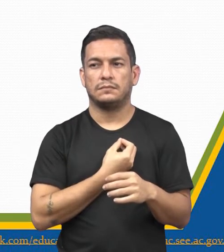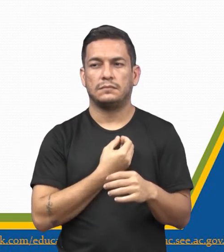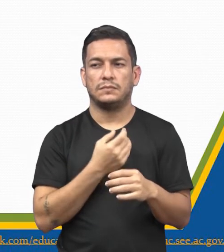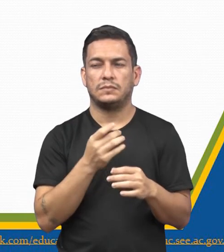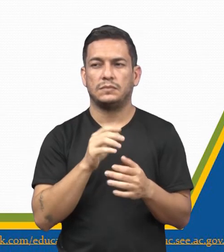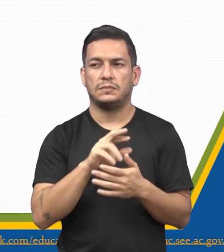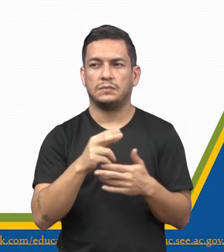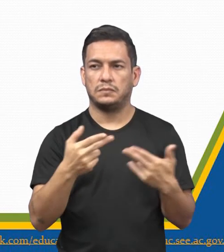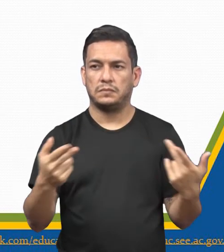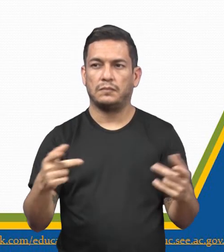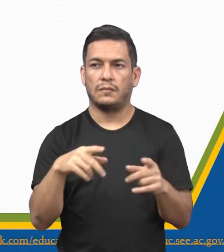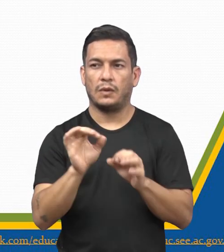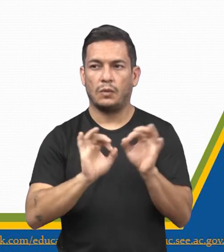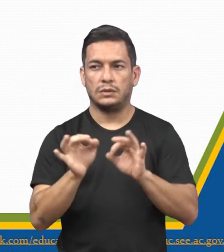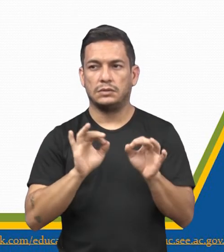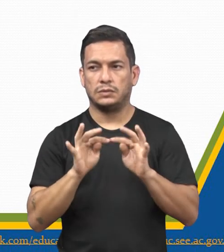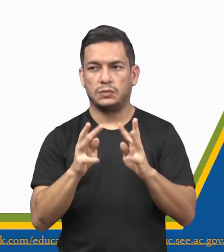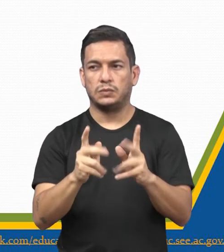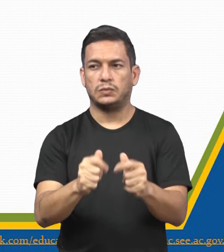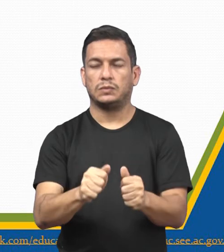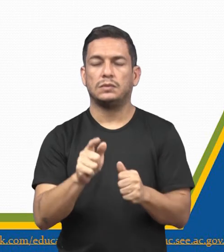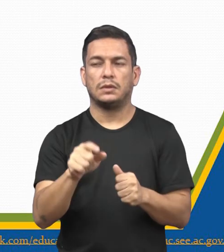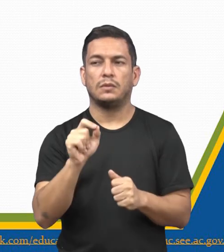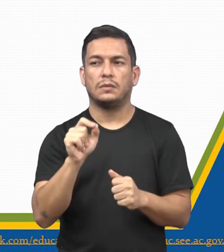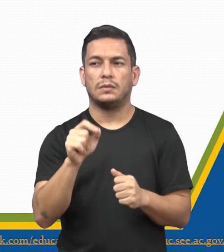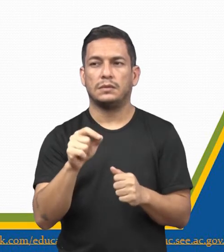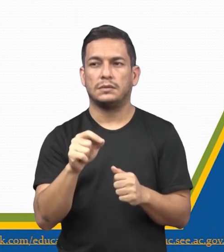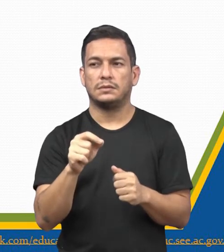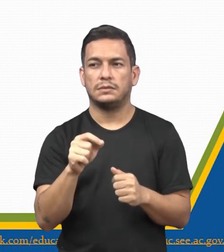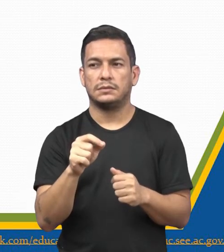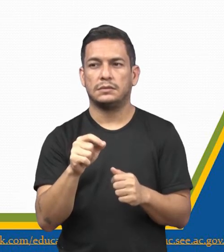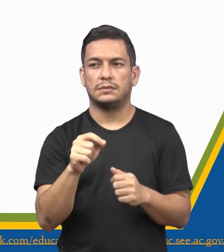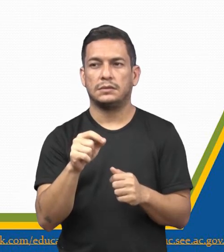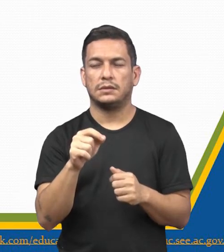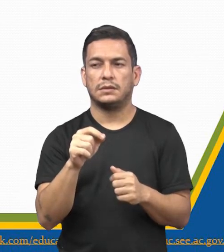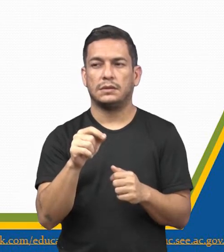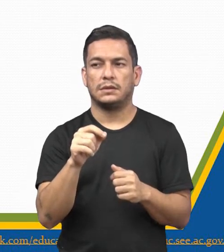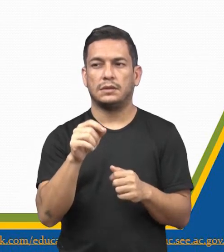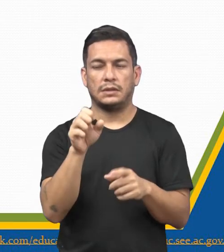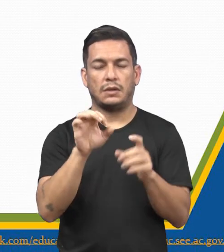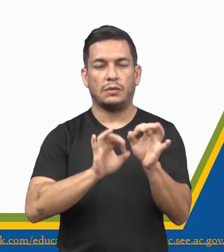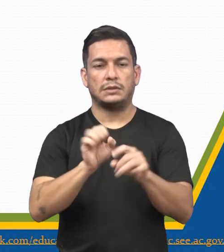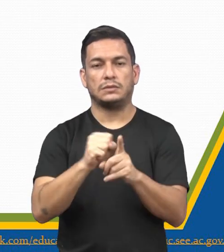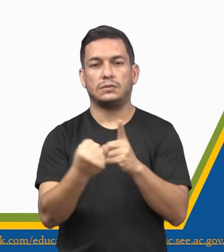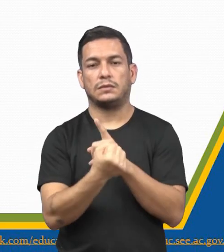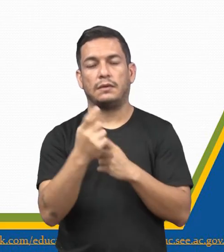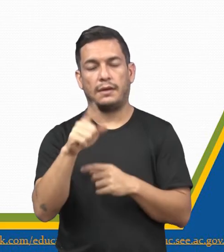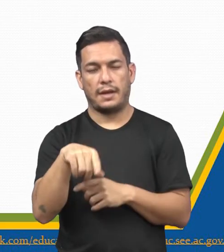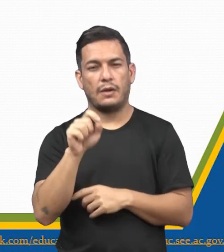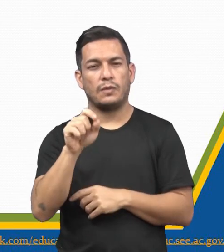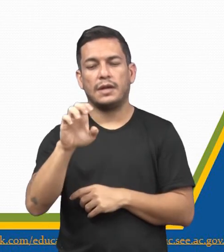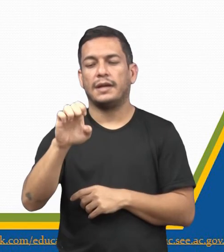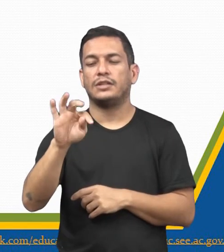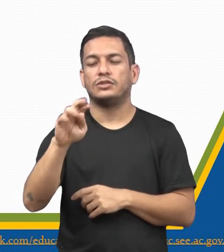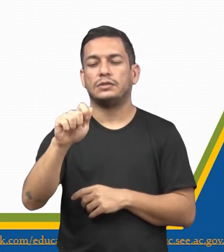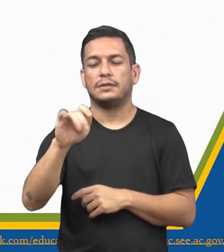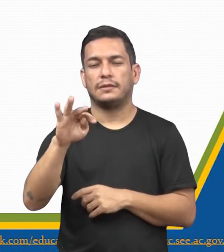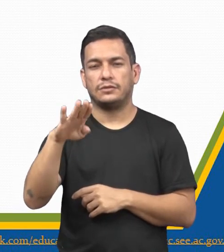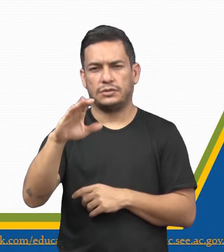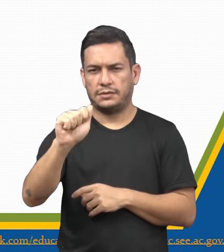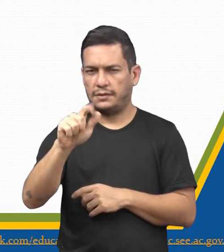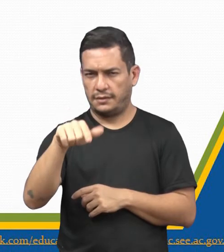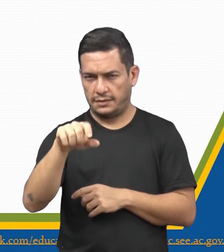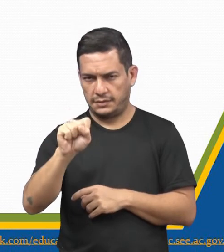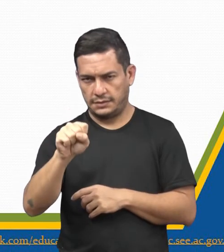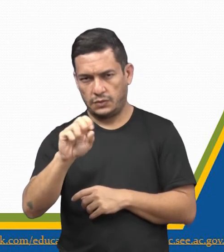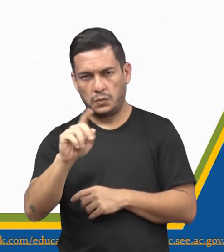que formam um todo. É o aspecto estático da organização social. A instituição social é estática? Sim ou